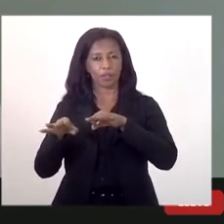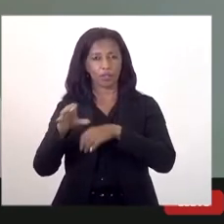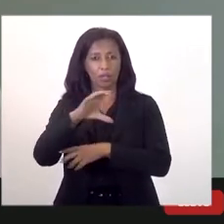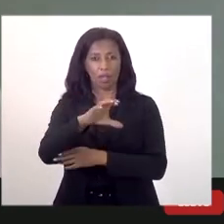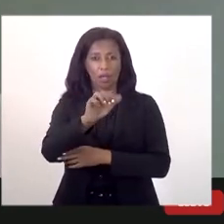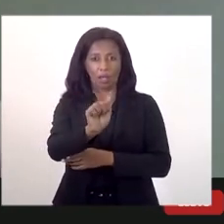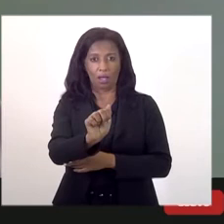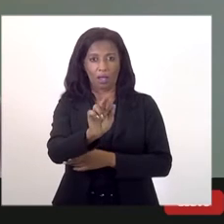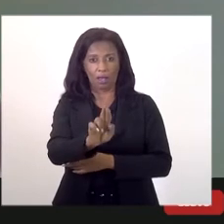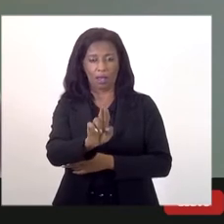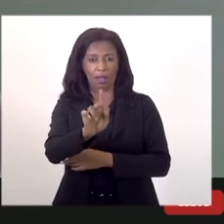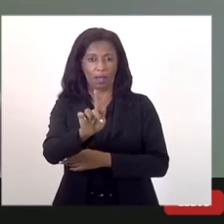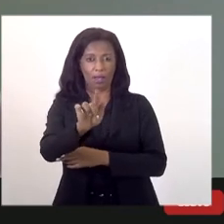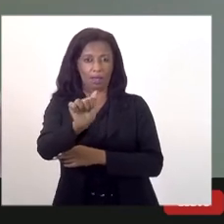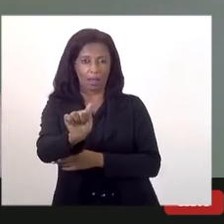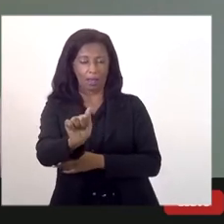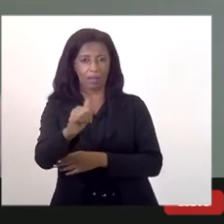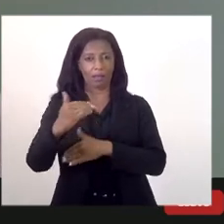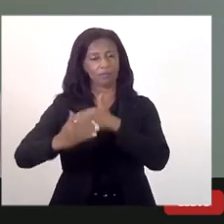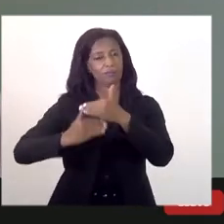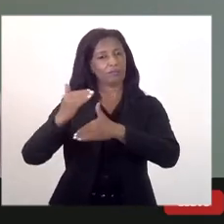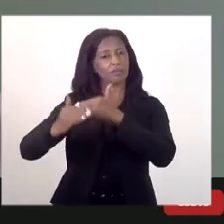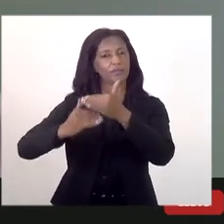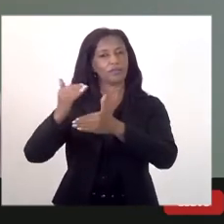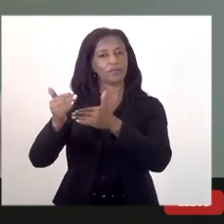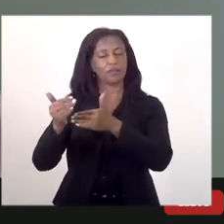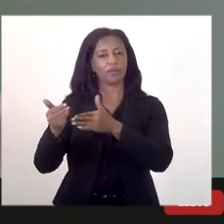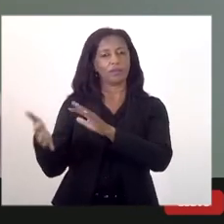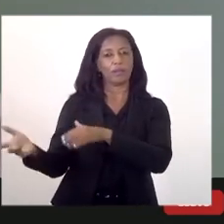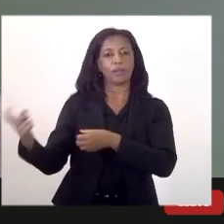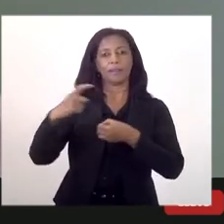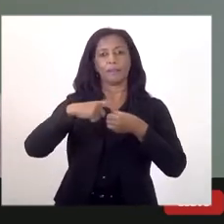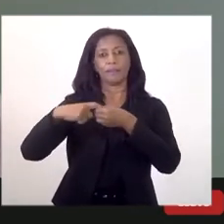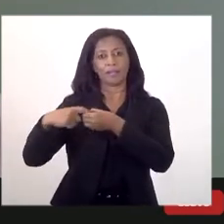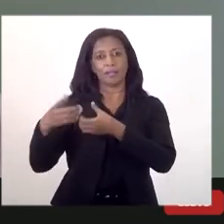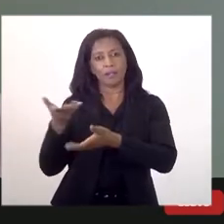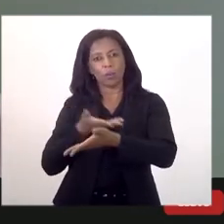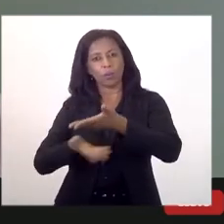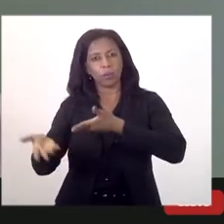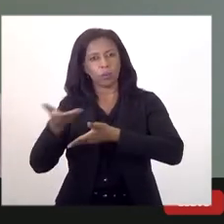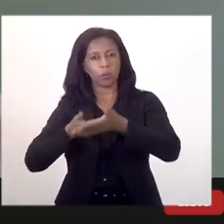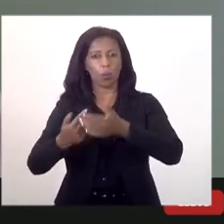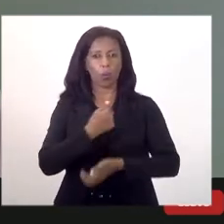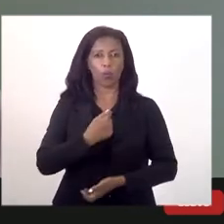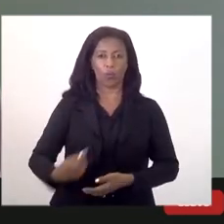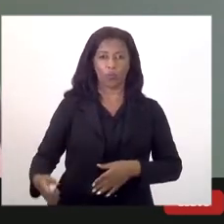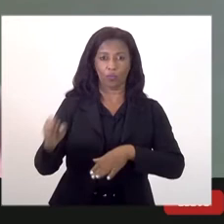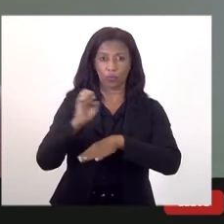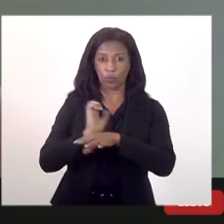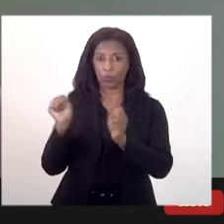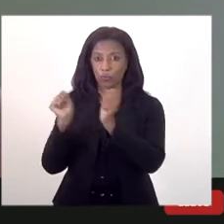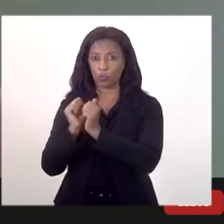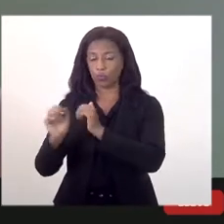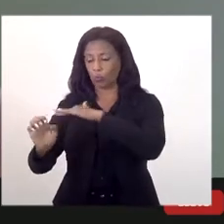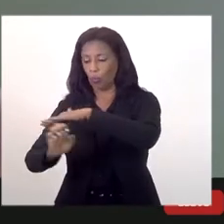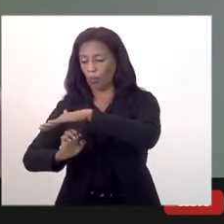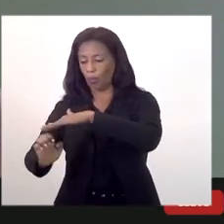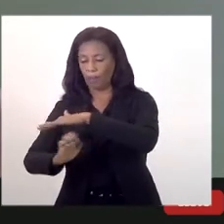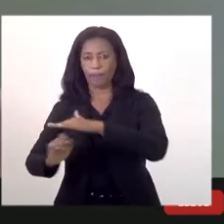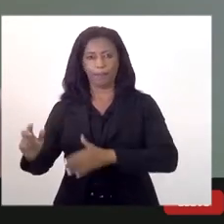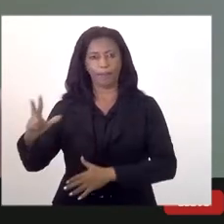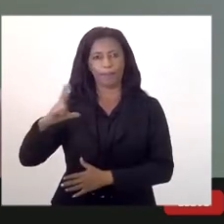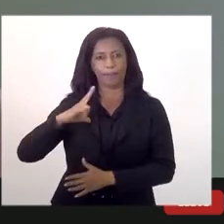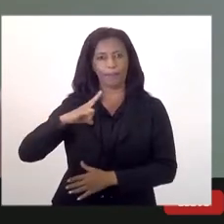PELC 2045, que foi desenvolvido em parceria do governo do Estado com a iniciativa privada, que é um importante